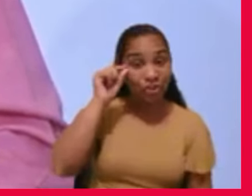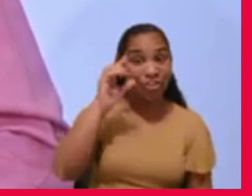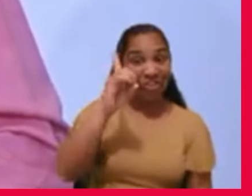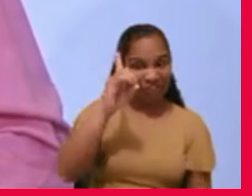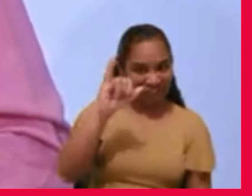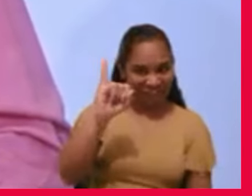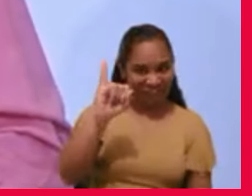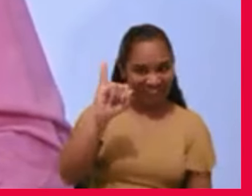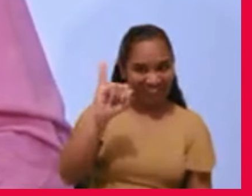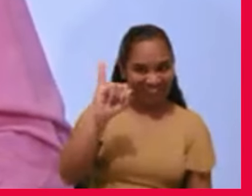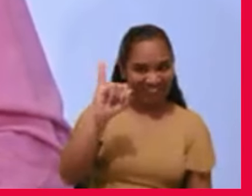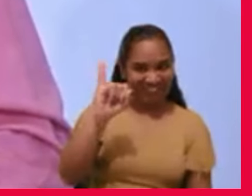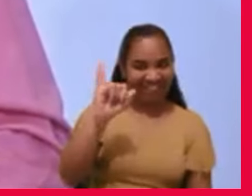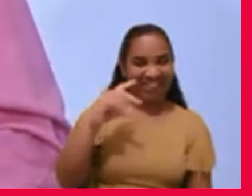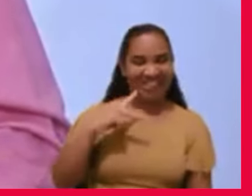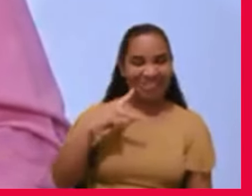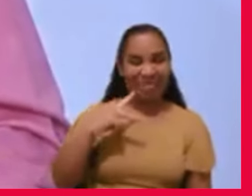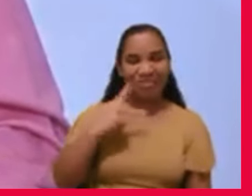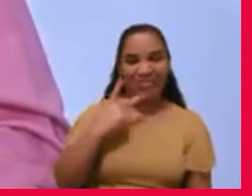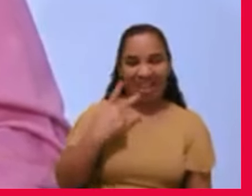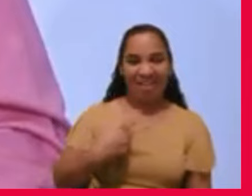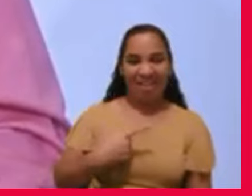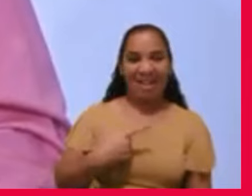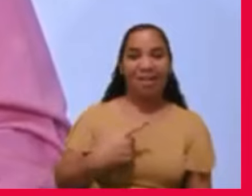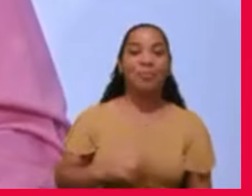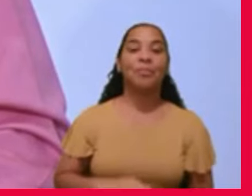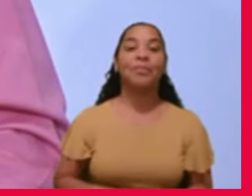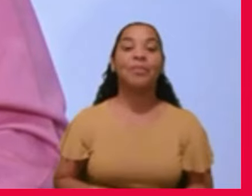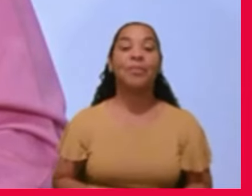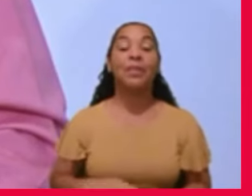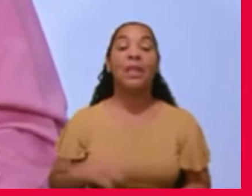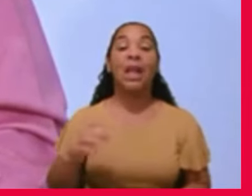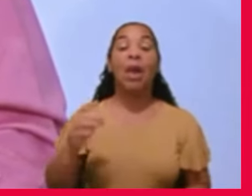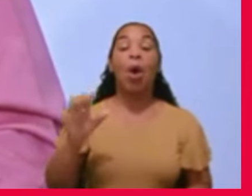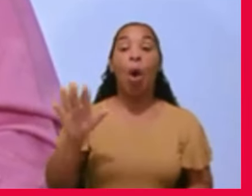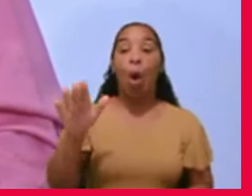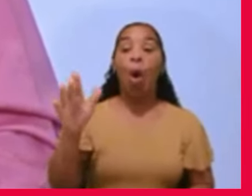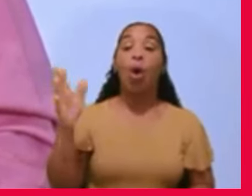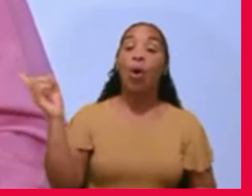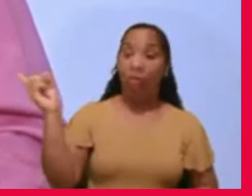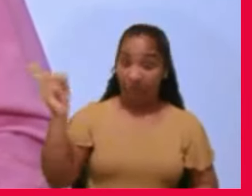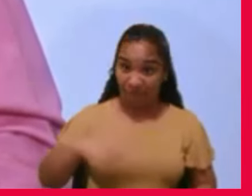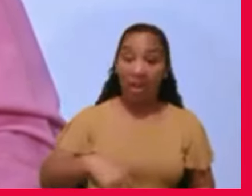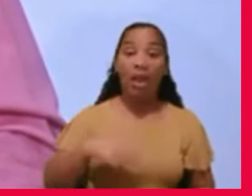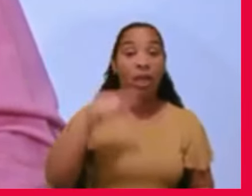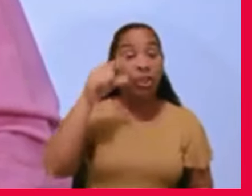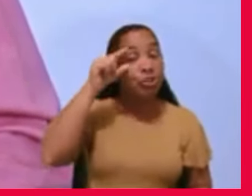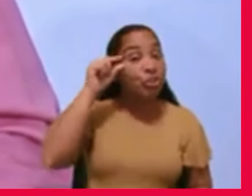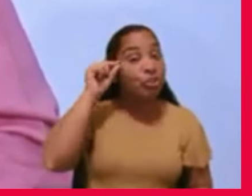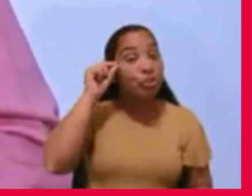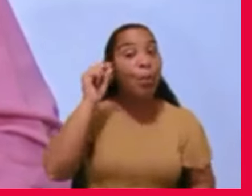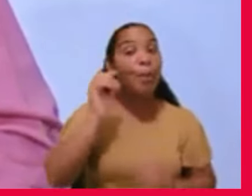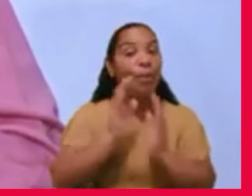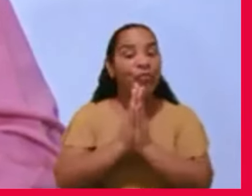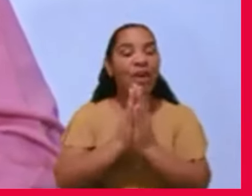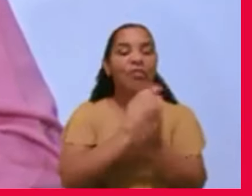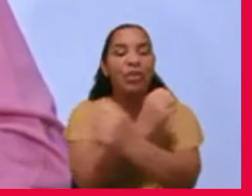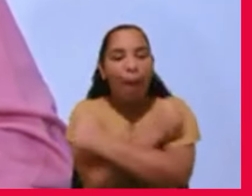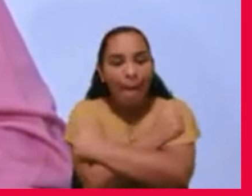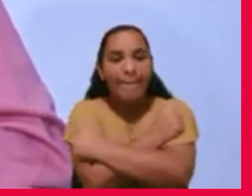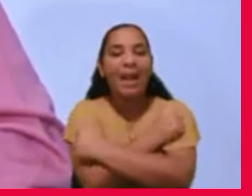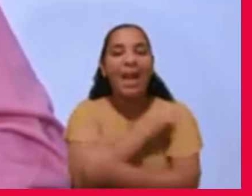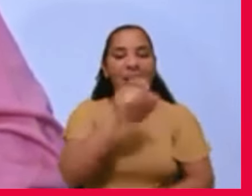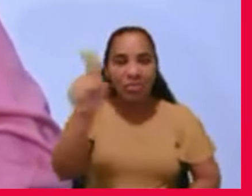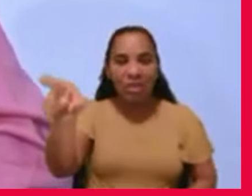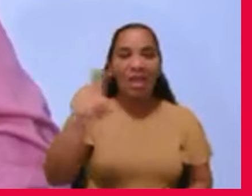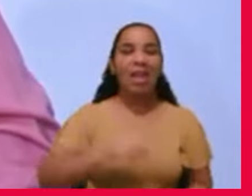intimidade, o nosso Di está vindo aí dele um abraço físico, que